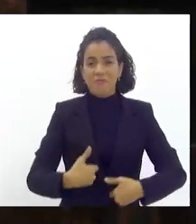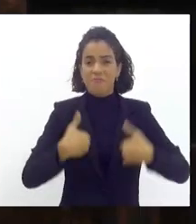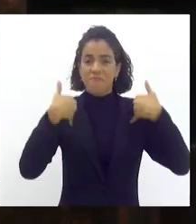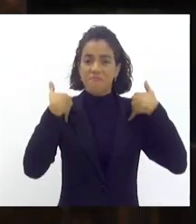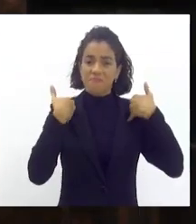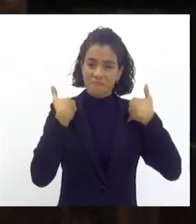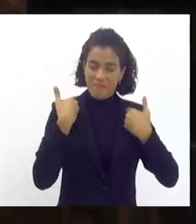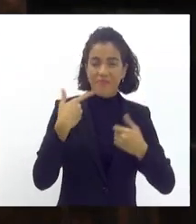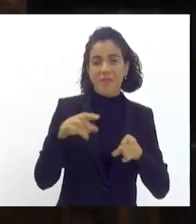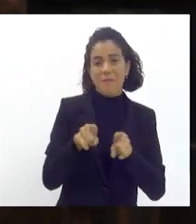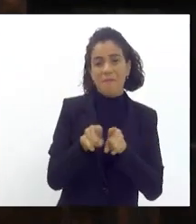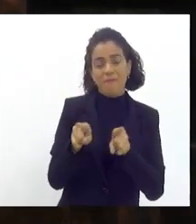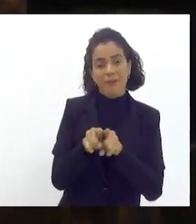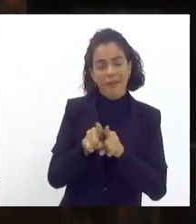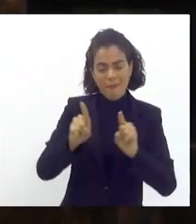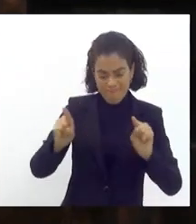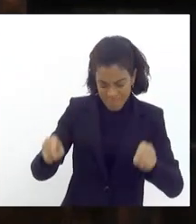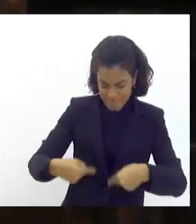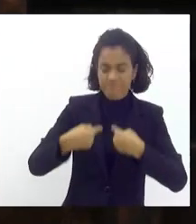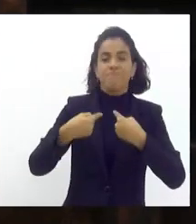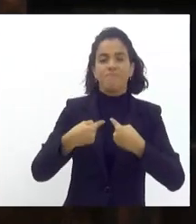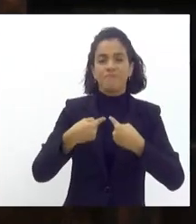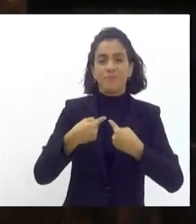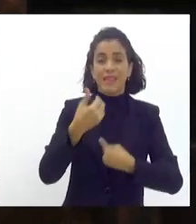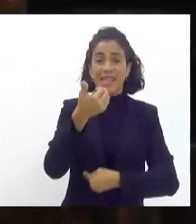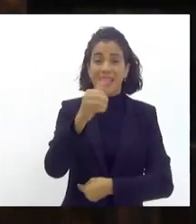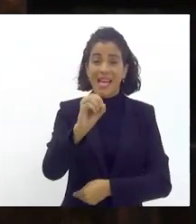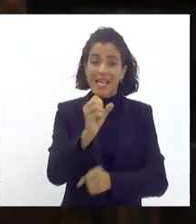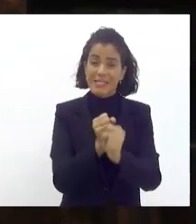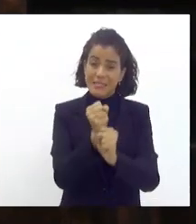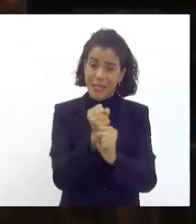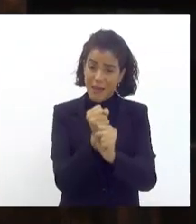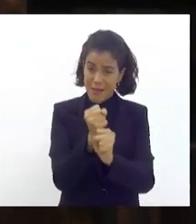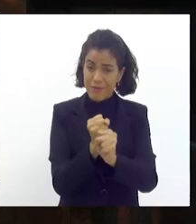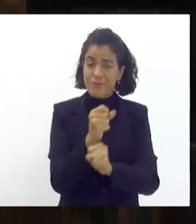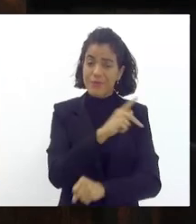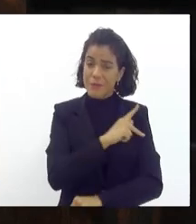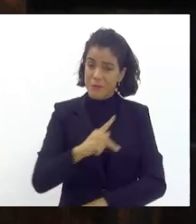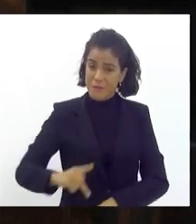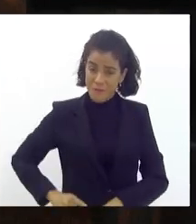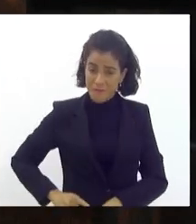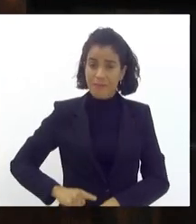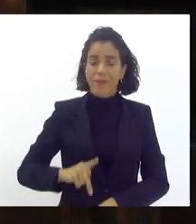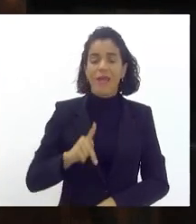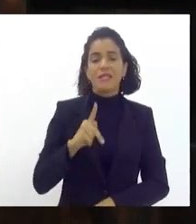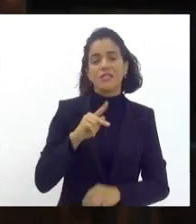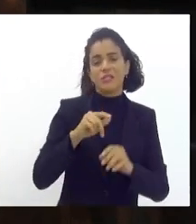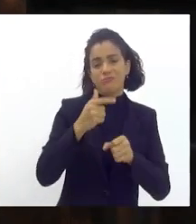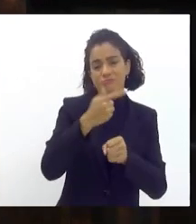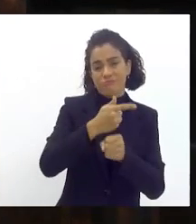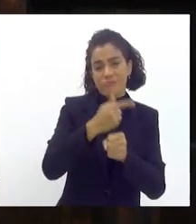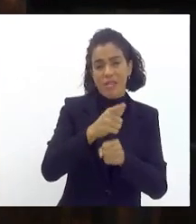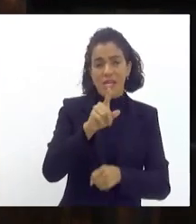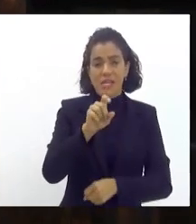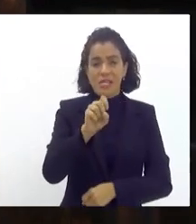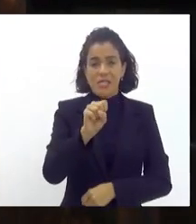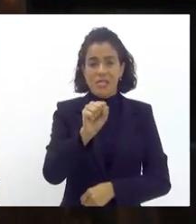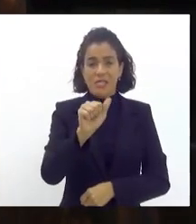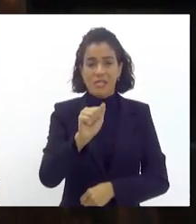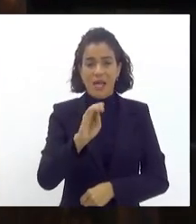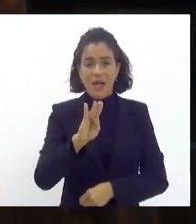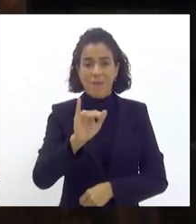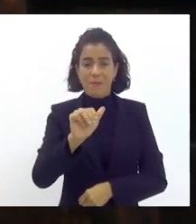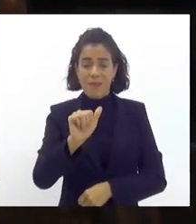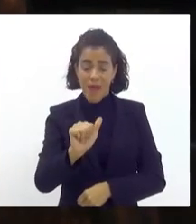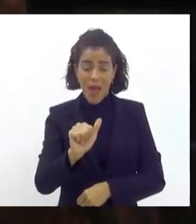oportunidade e ao mesmo tempo desafio durante 10 anos presidir a escola de samba Sabiá que é uma das mais antigas escolas